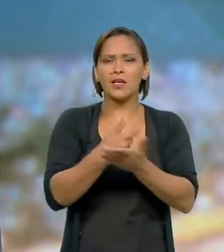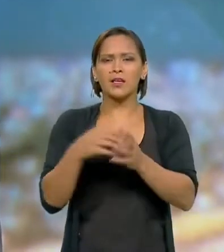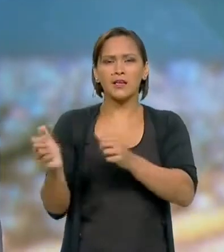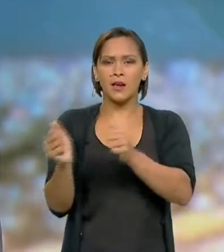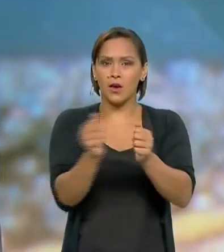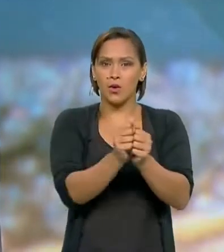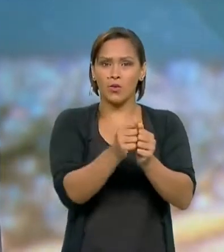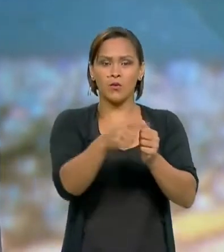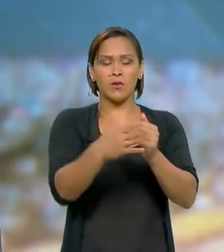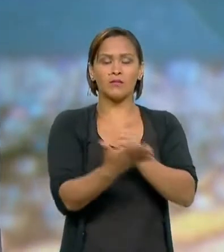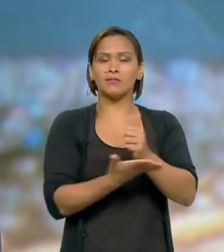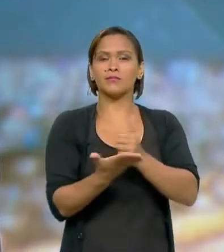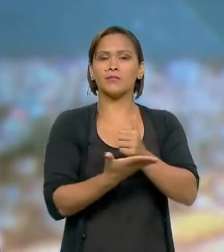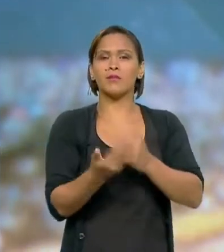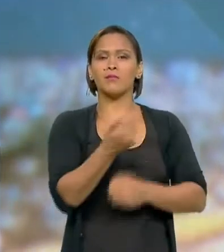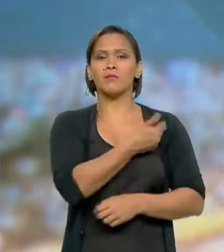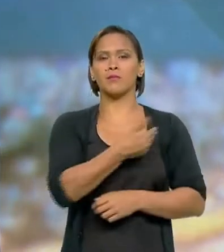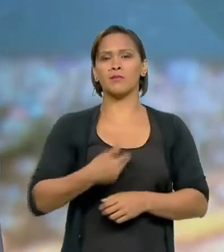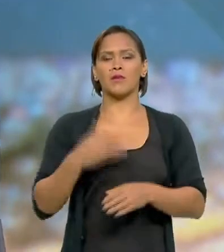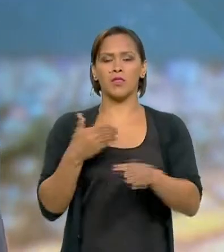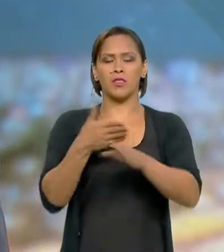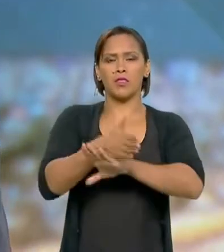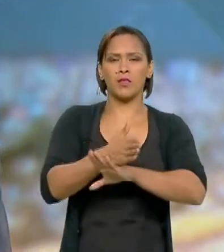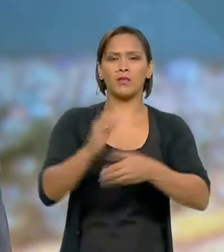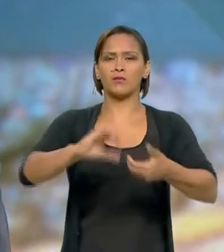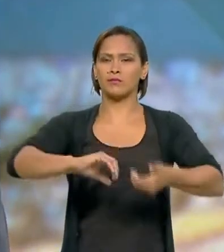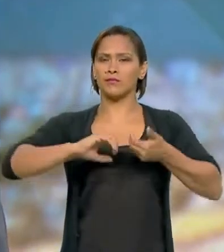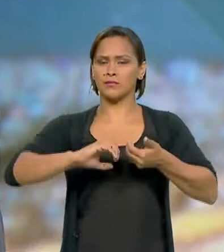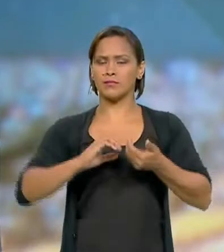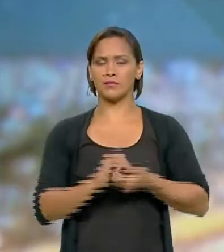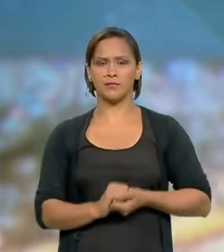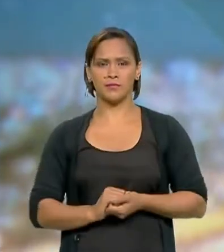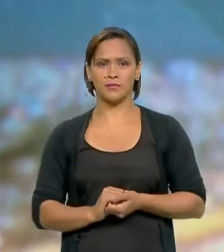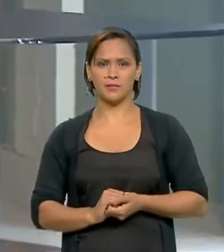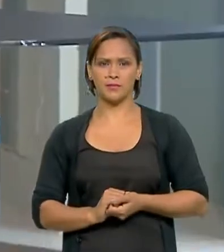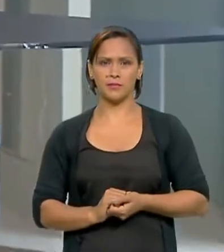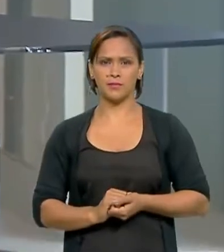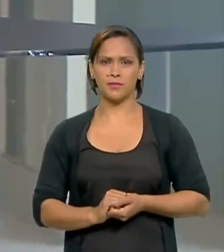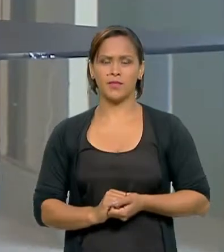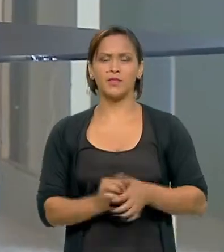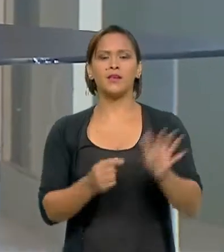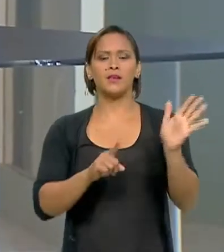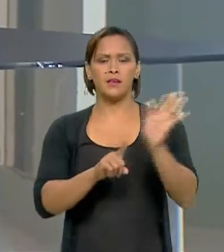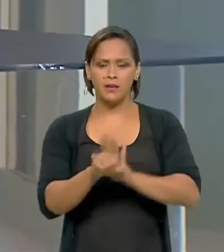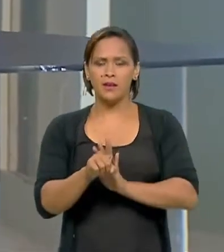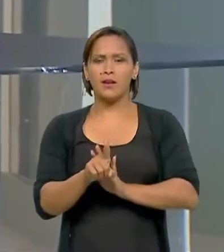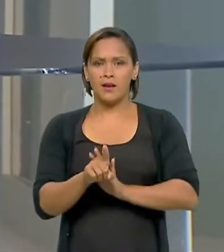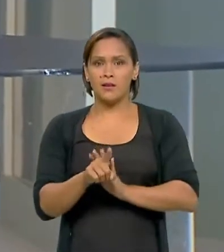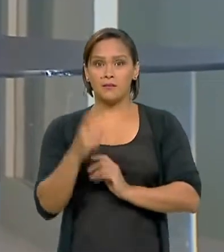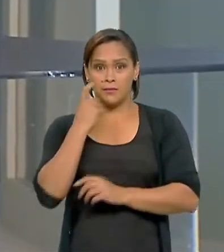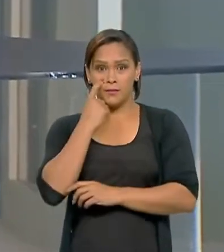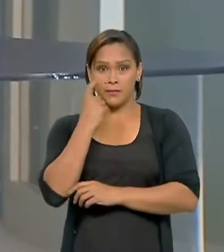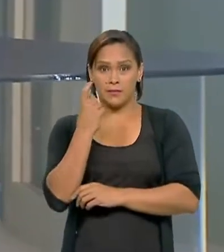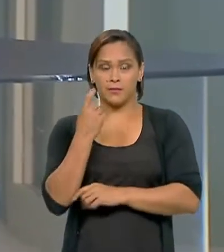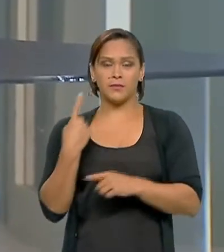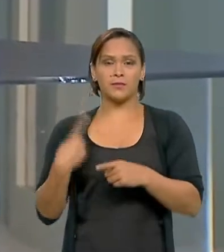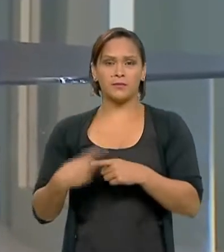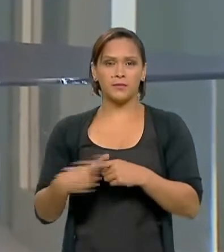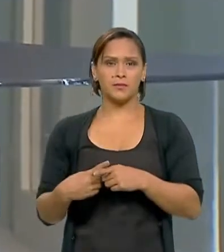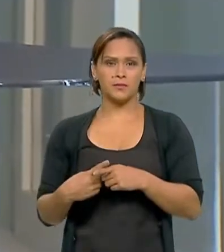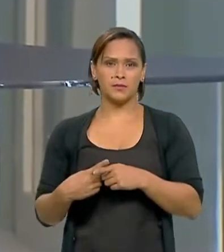aí essa base governista dentro do Congresso Nacional. A pergunta é muito interessante, porque